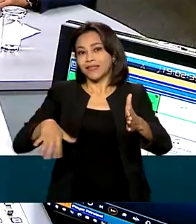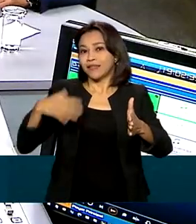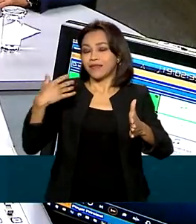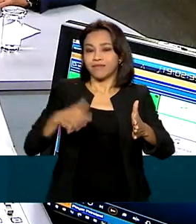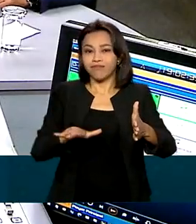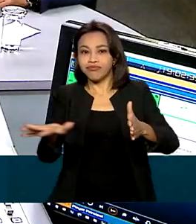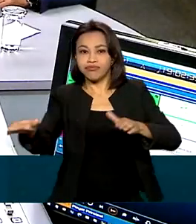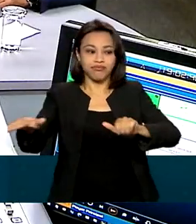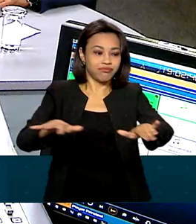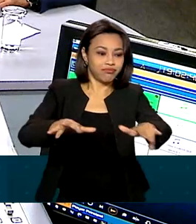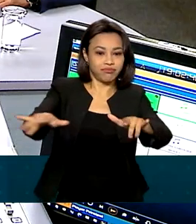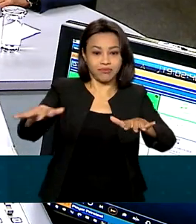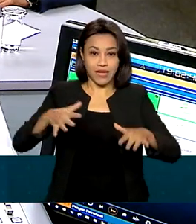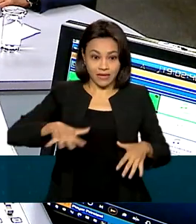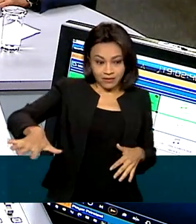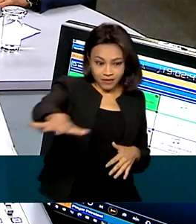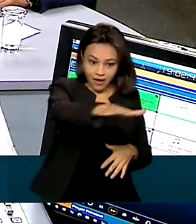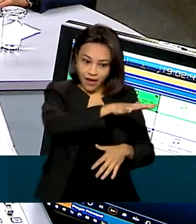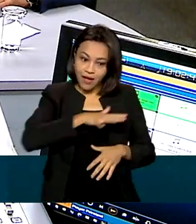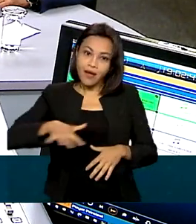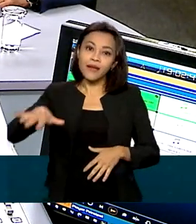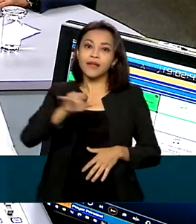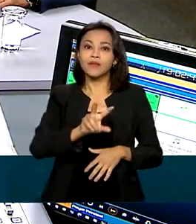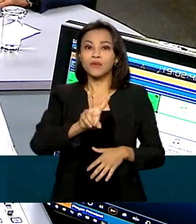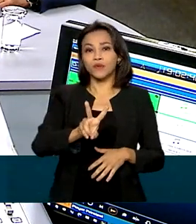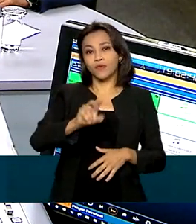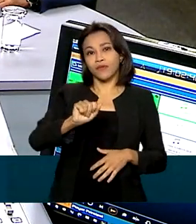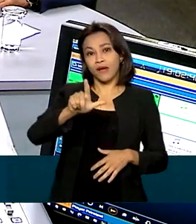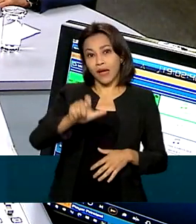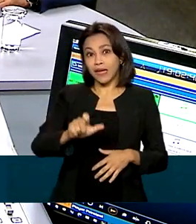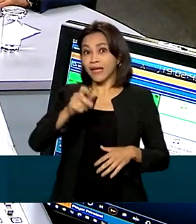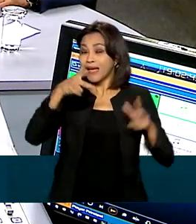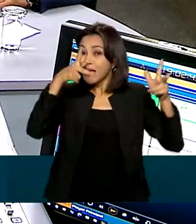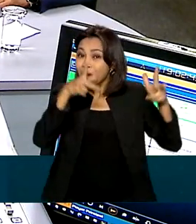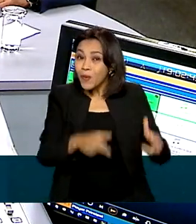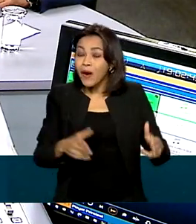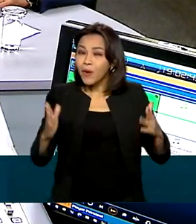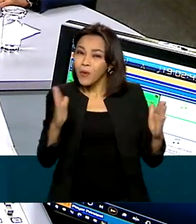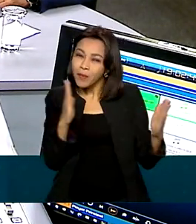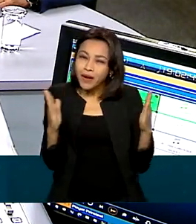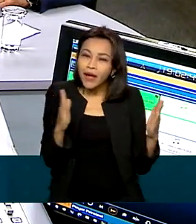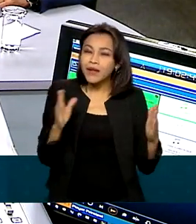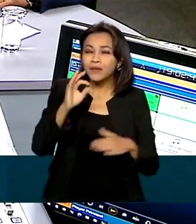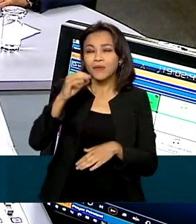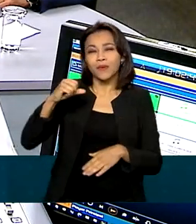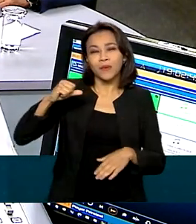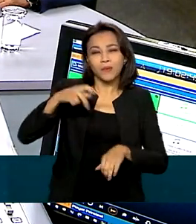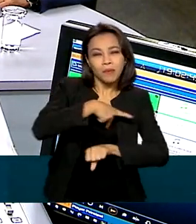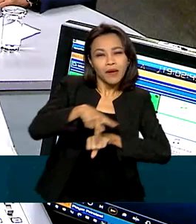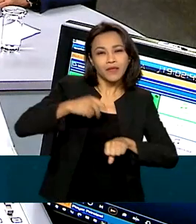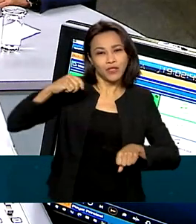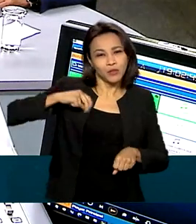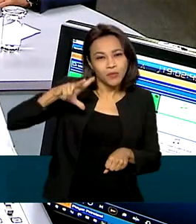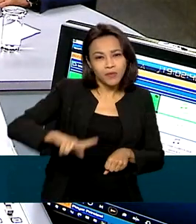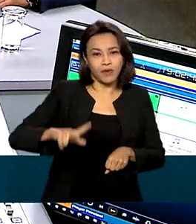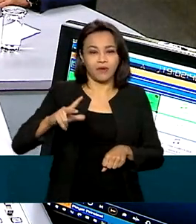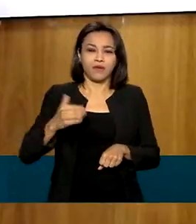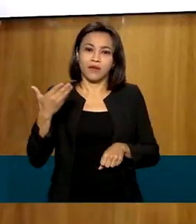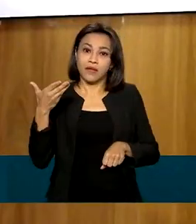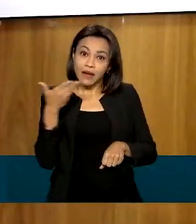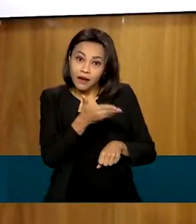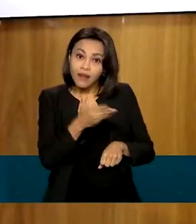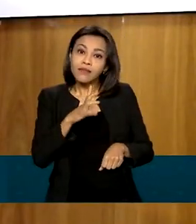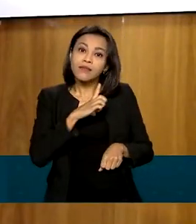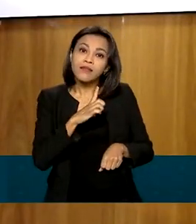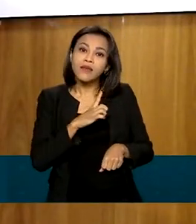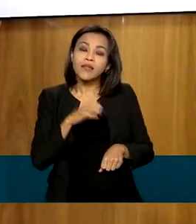A área do Vale do Javari é aproximadamente o tamanho do estado de Portugal, é uma área muito inóspita. Lá tem aproximadamente